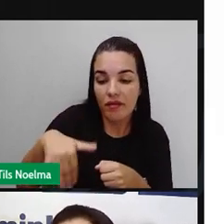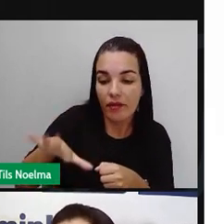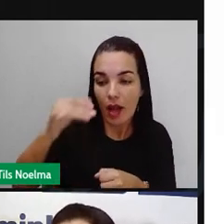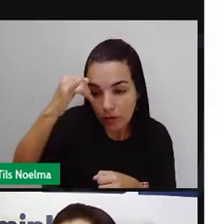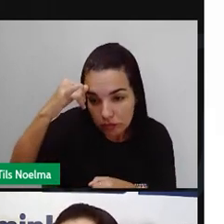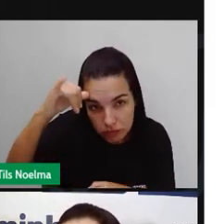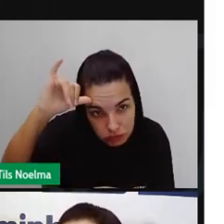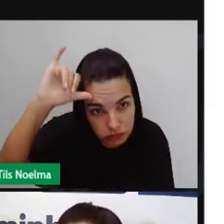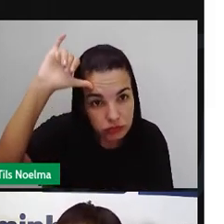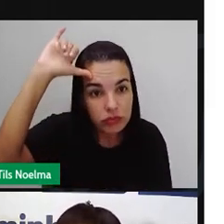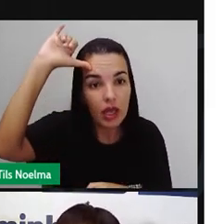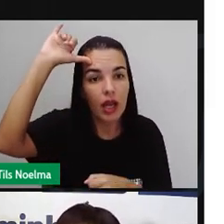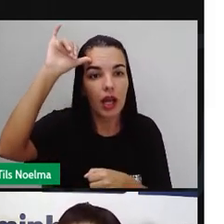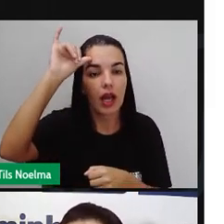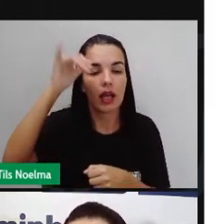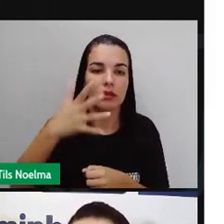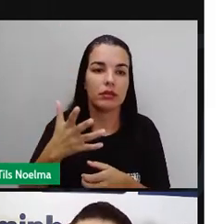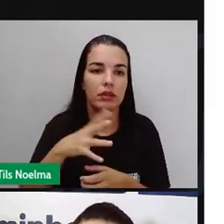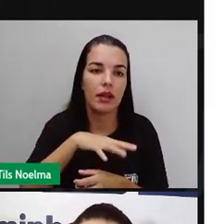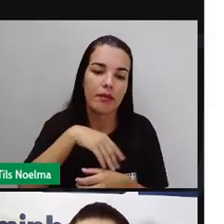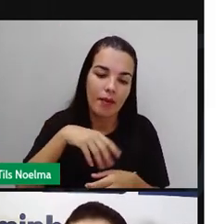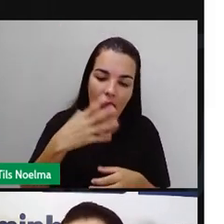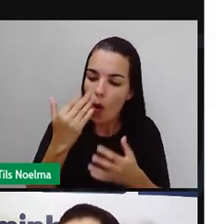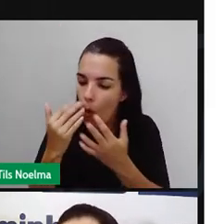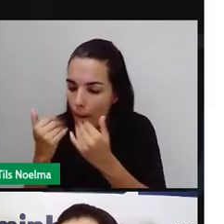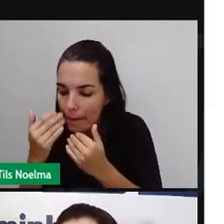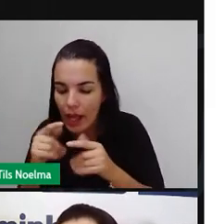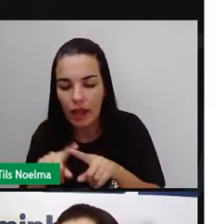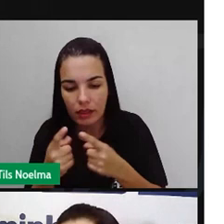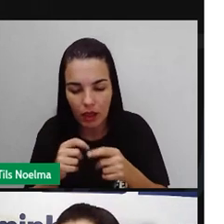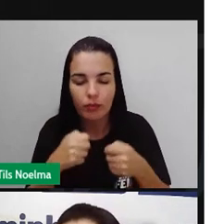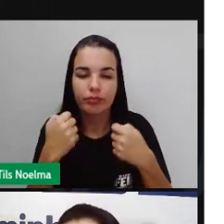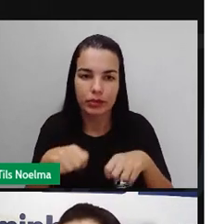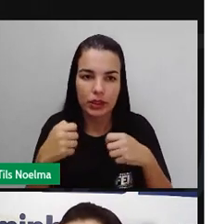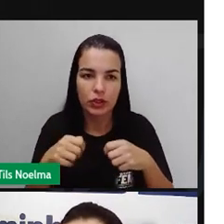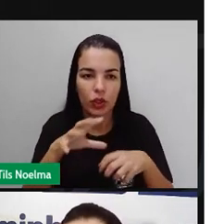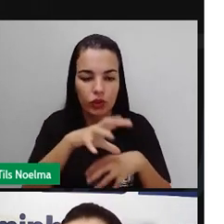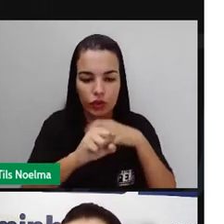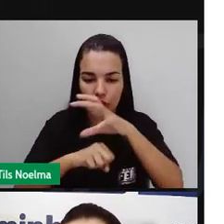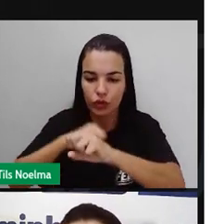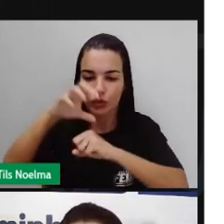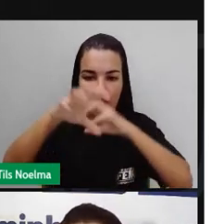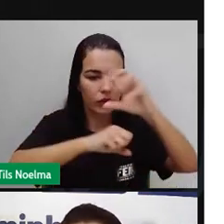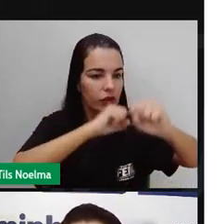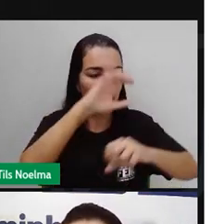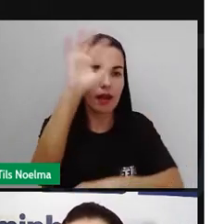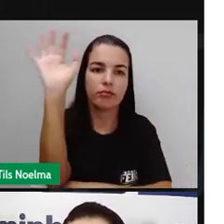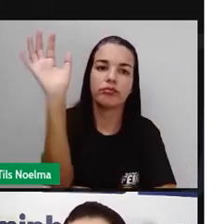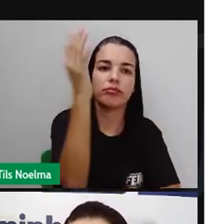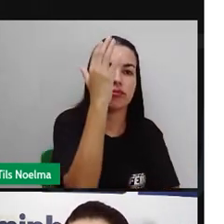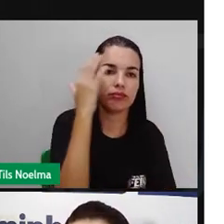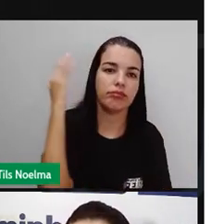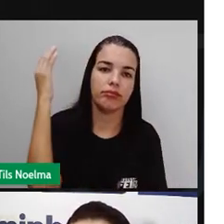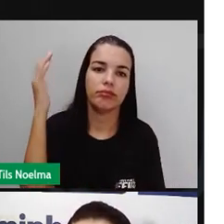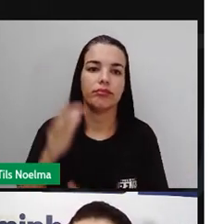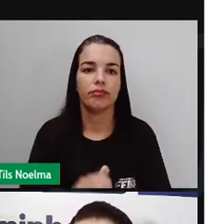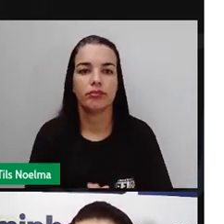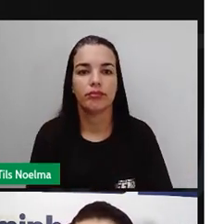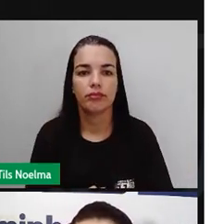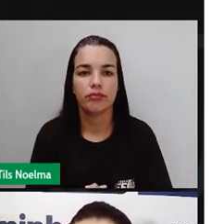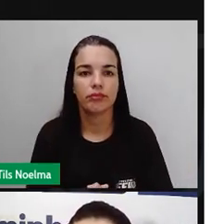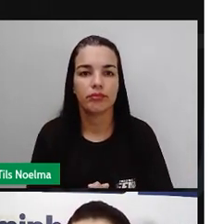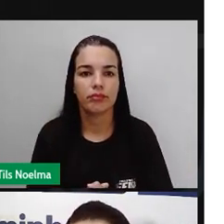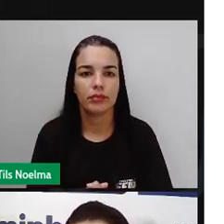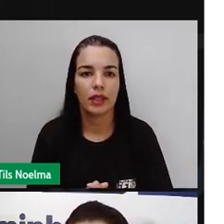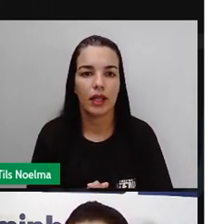colocados aí os gados. Então, há sim mudança na paisagem, até mesmo na zona rural. Quais mudanças do